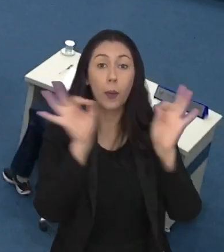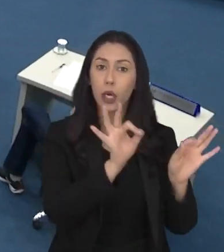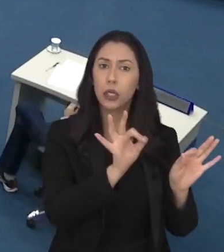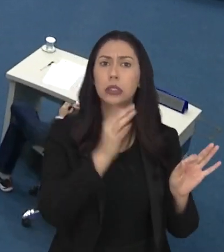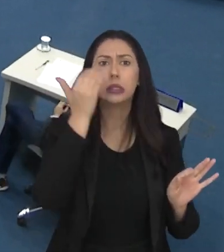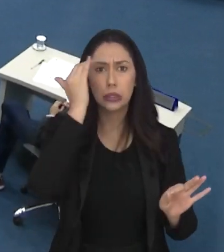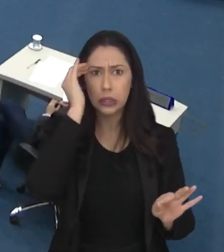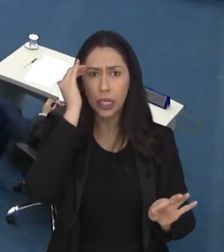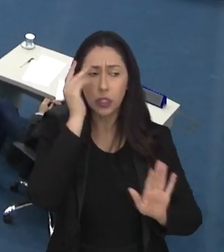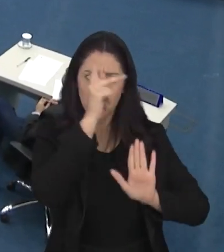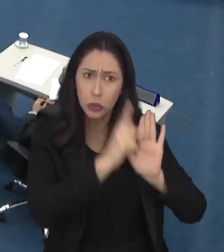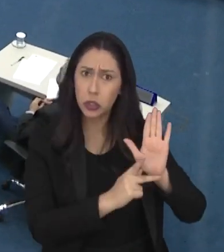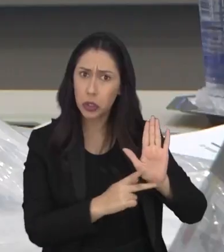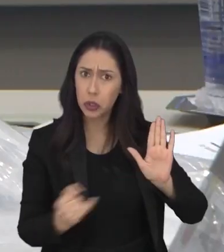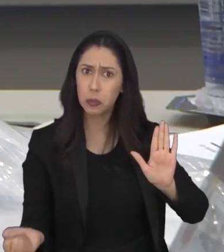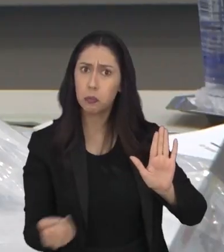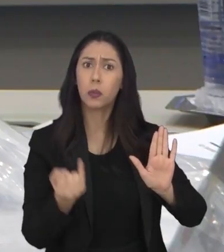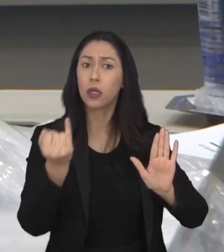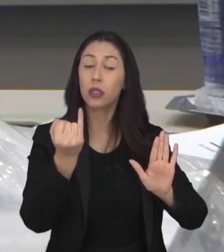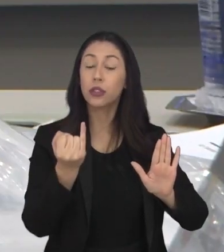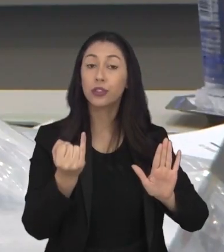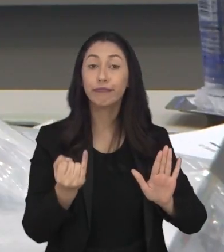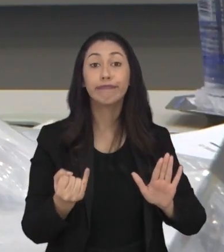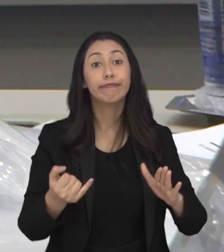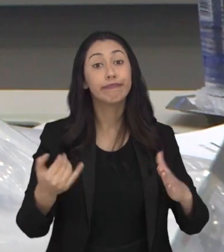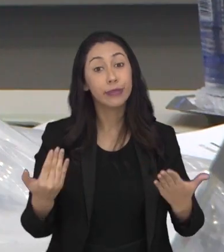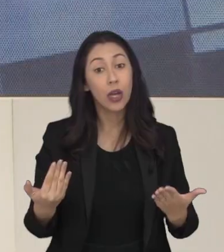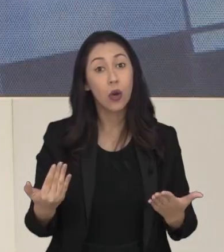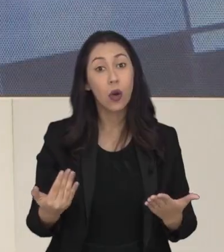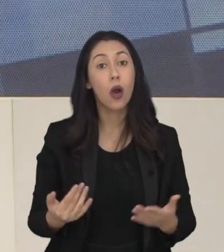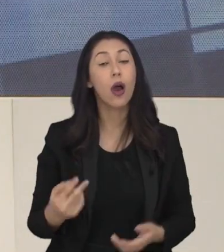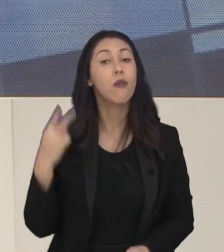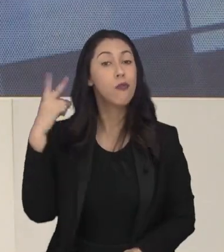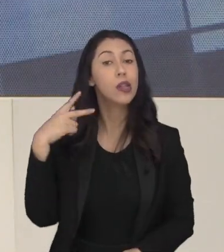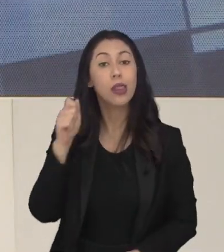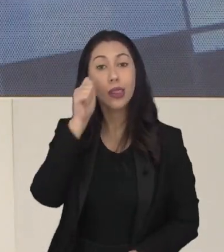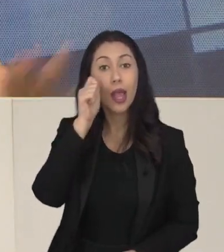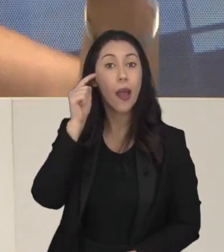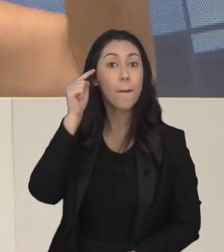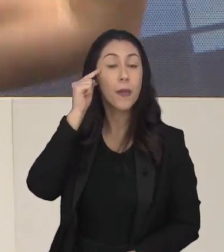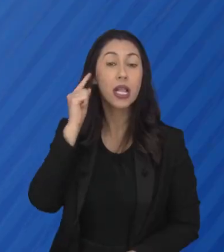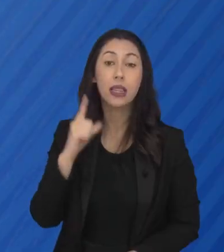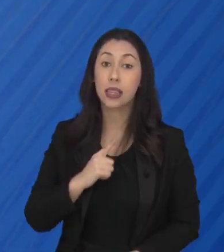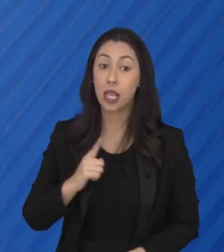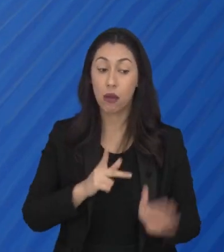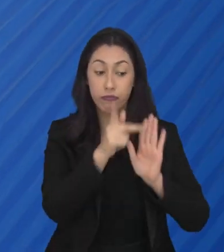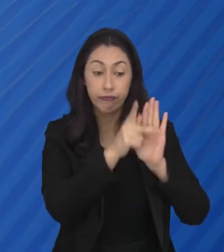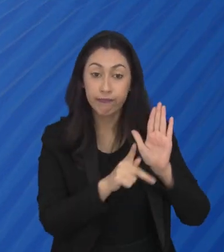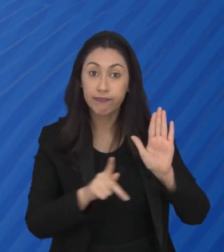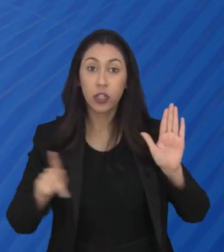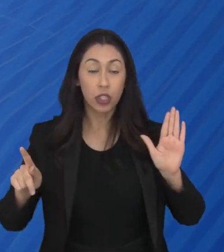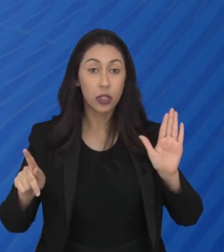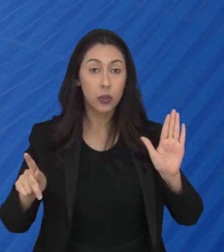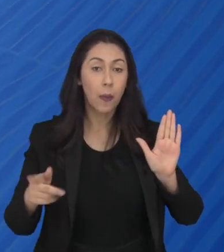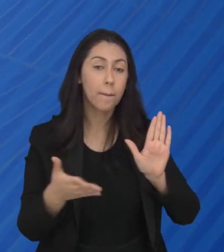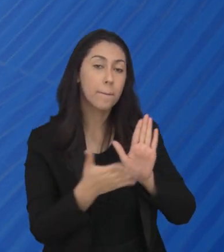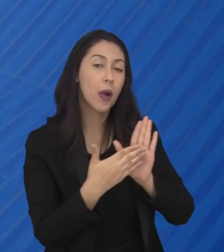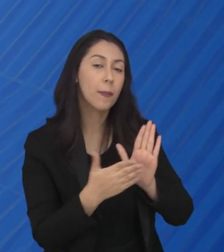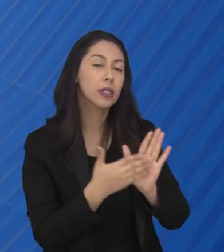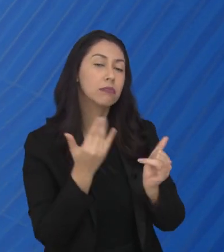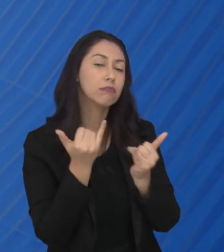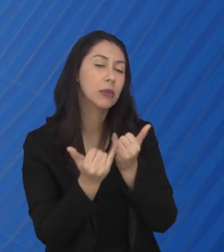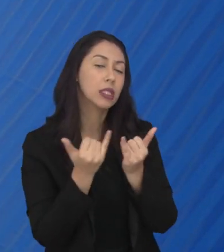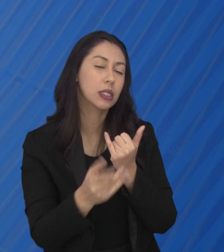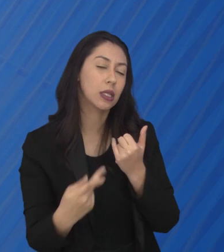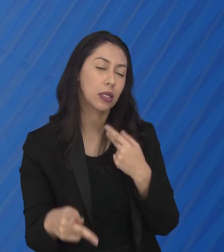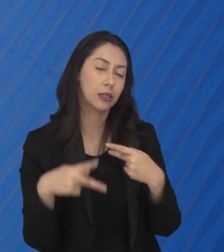reconhece a importância do programa. Tanto que um projeto em tramitação da vereadora Amélia Naomi quer criar na cidade uma proposta